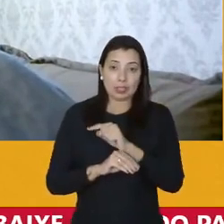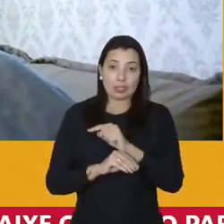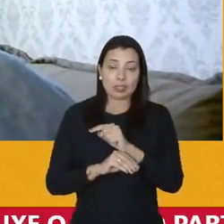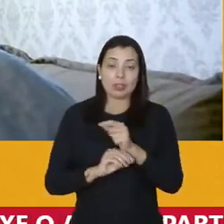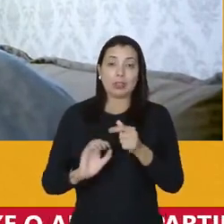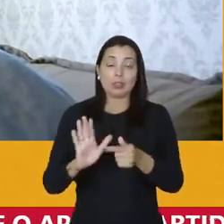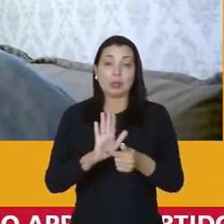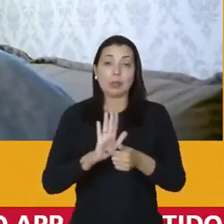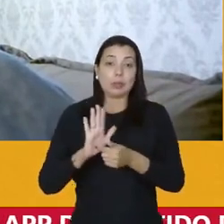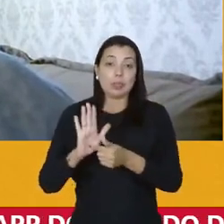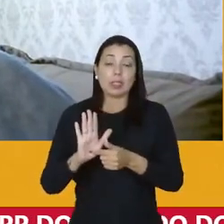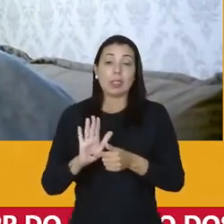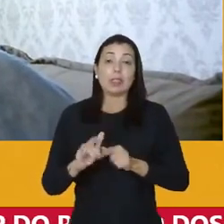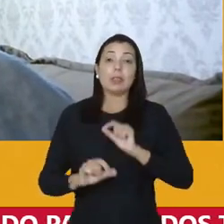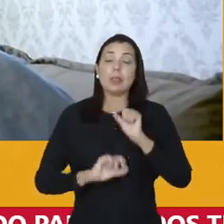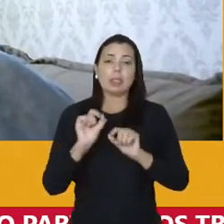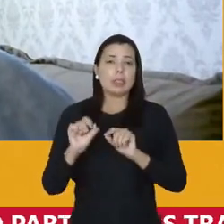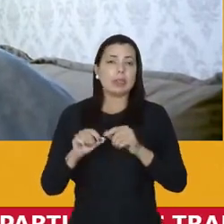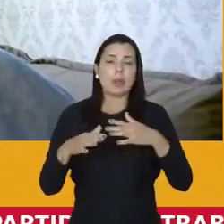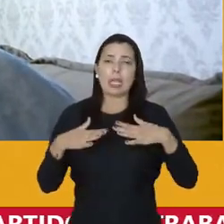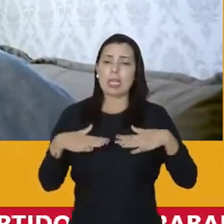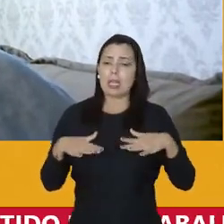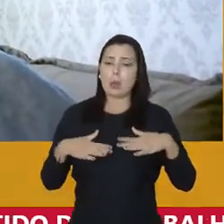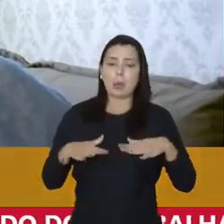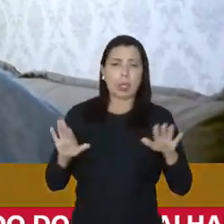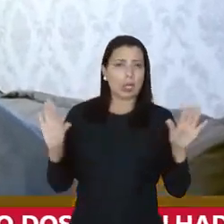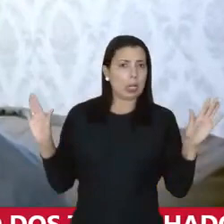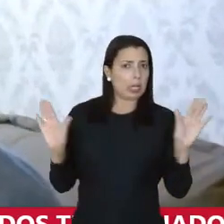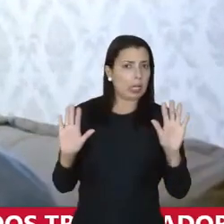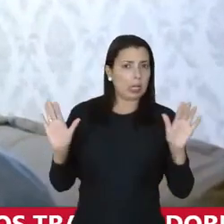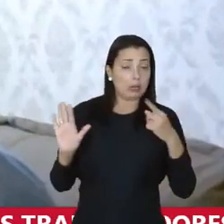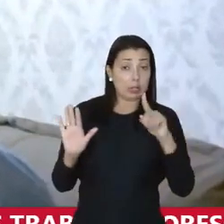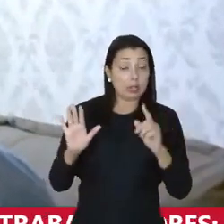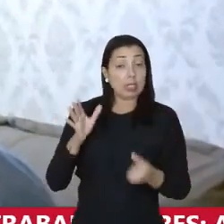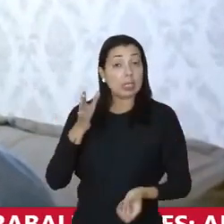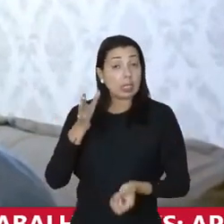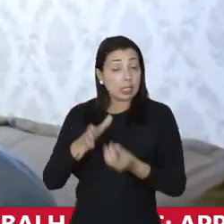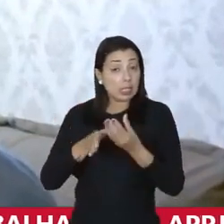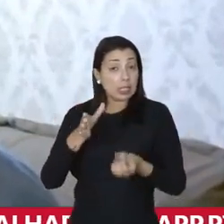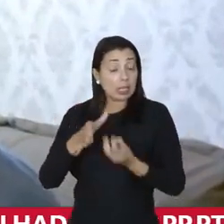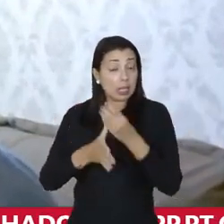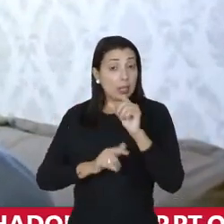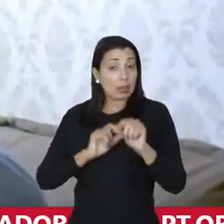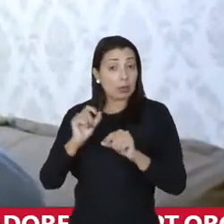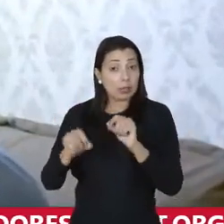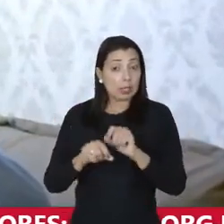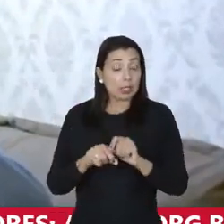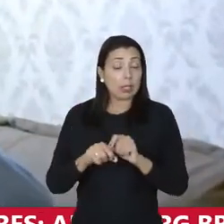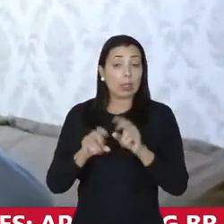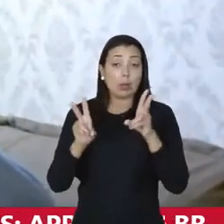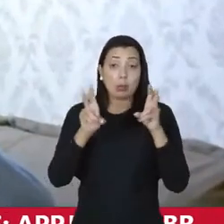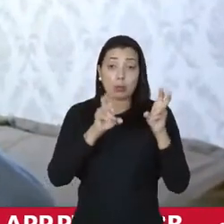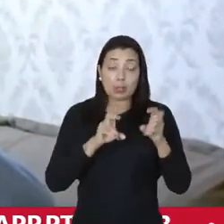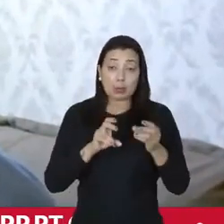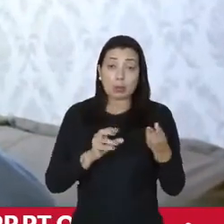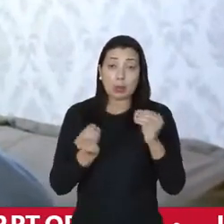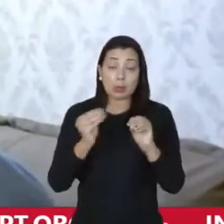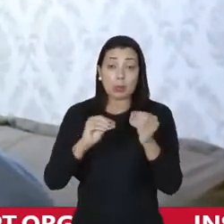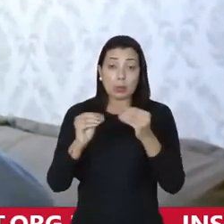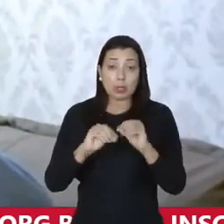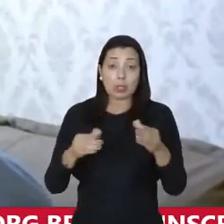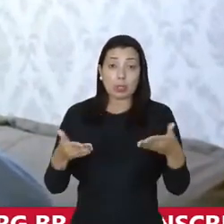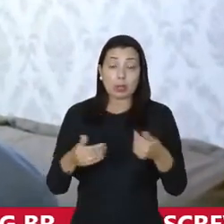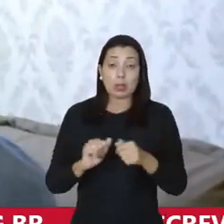executadas. Não é tranquilo você estabelecer esse tema que nós estamos colocando aqui